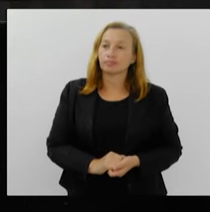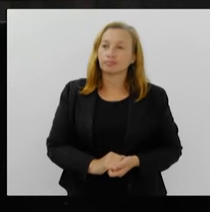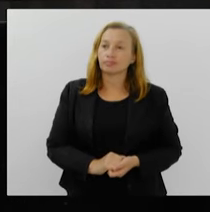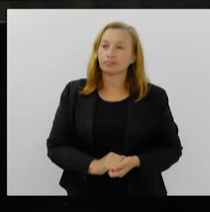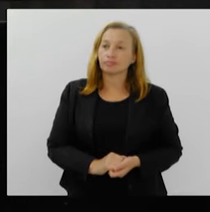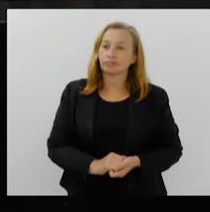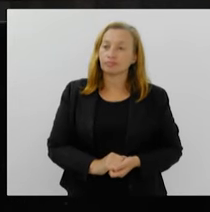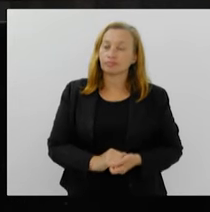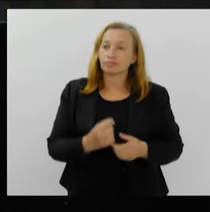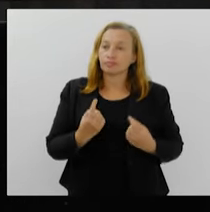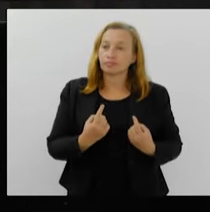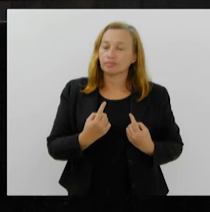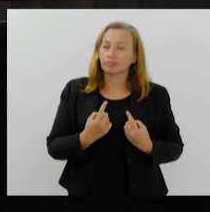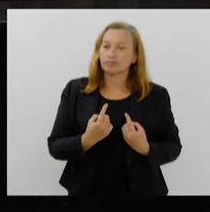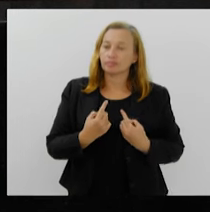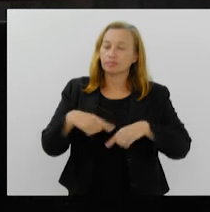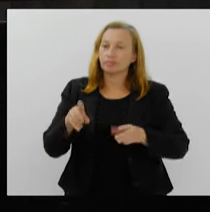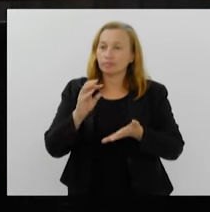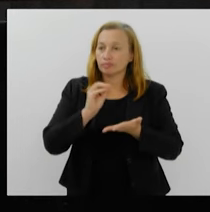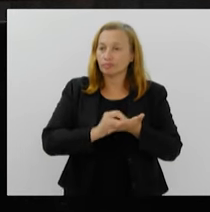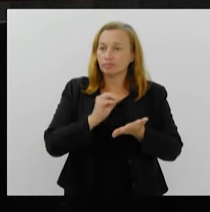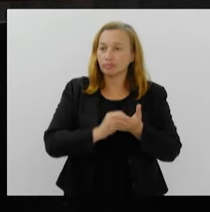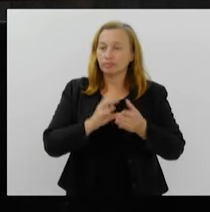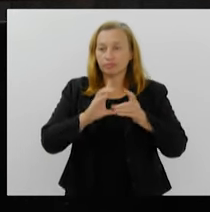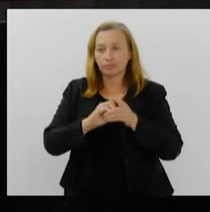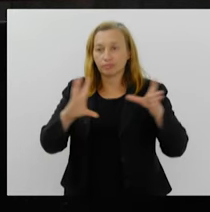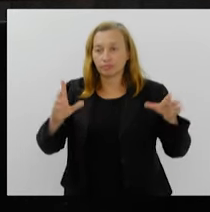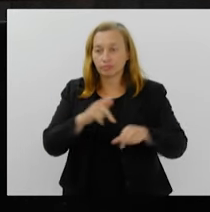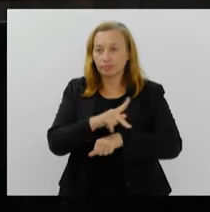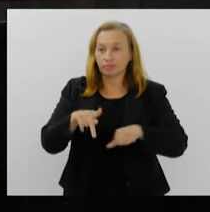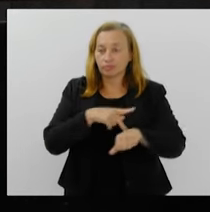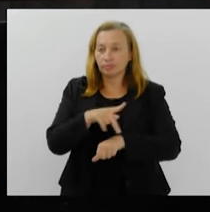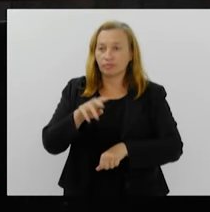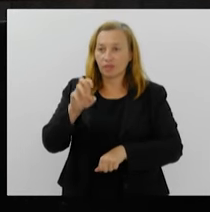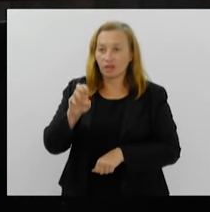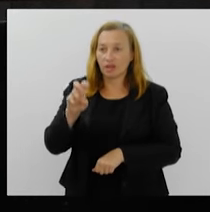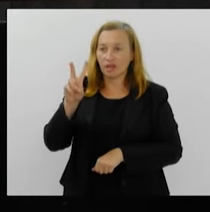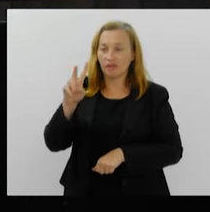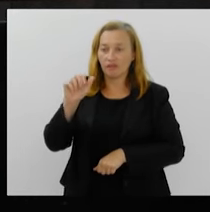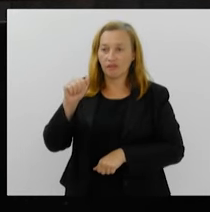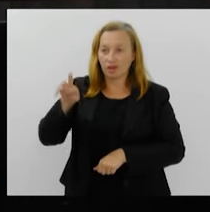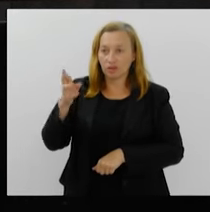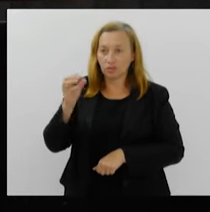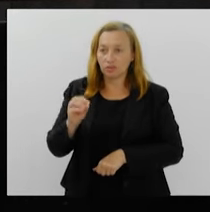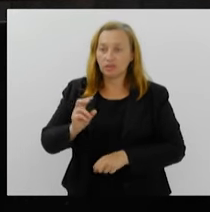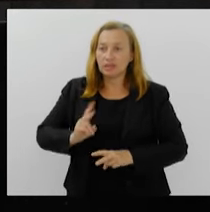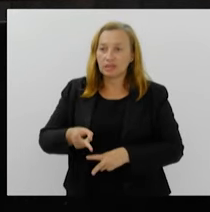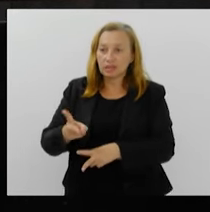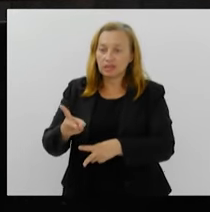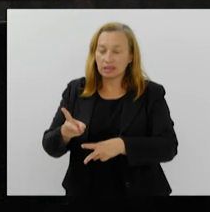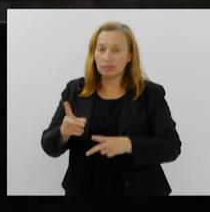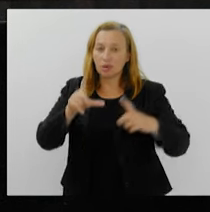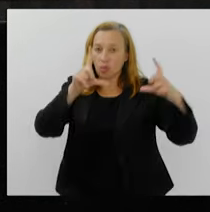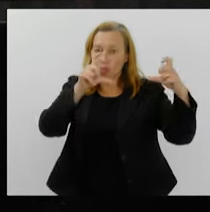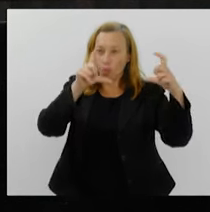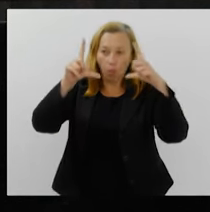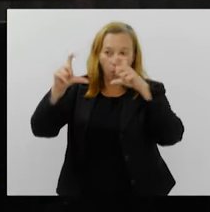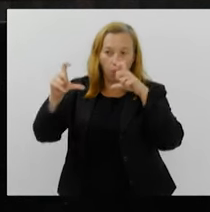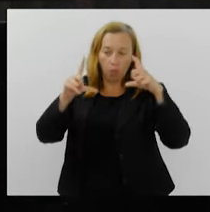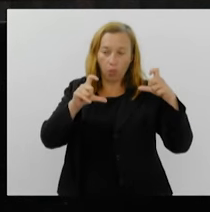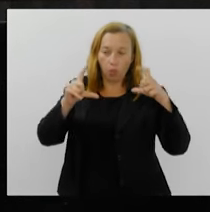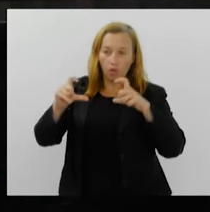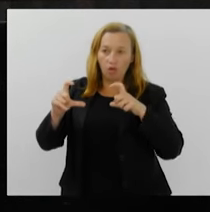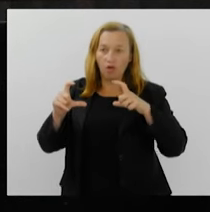ausência de democracia nesse país. E o Evandro estava sempre com a sua máquina a